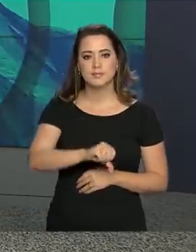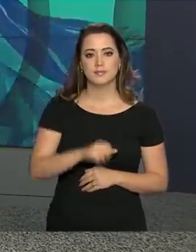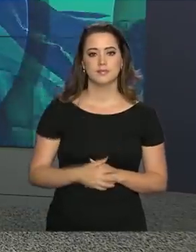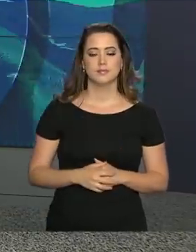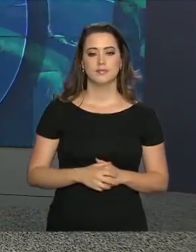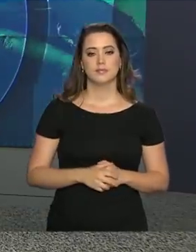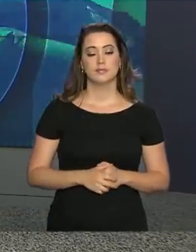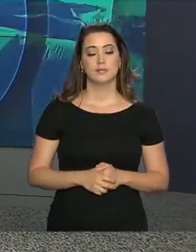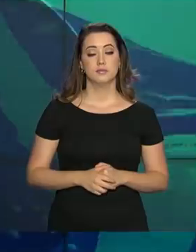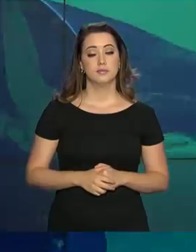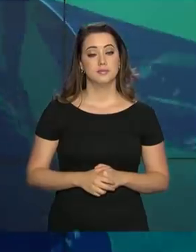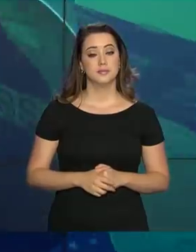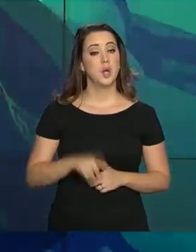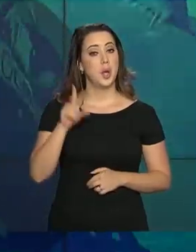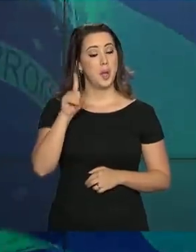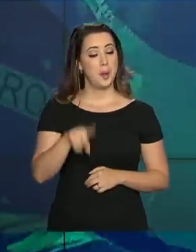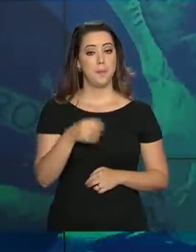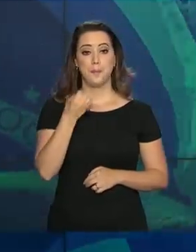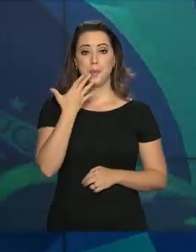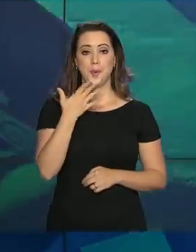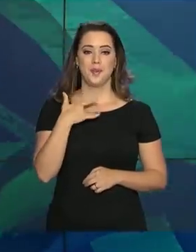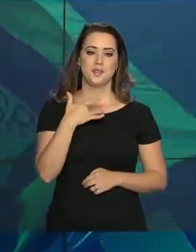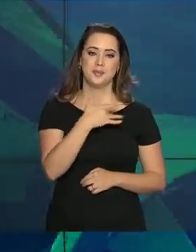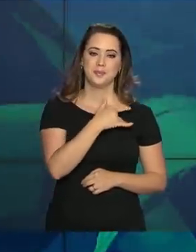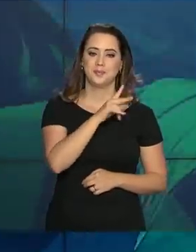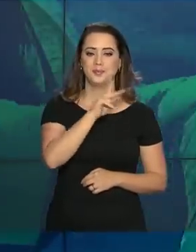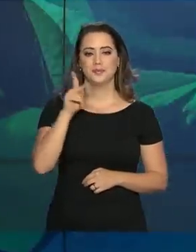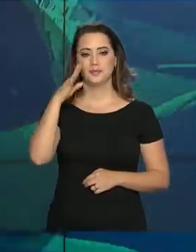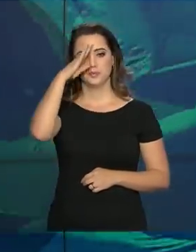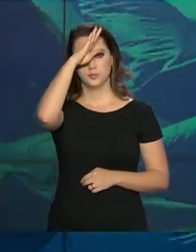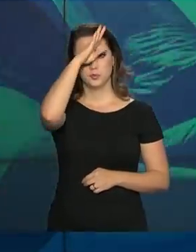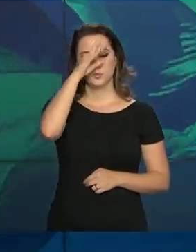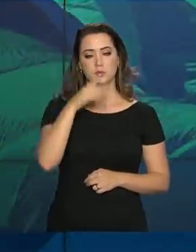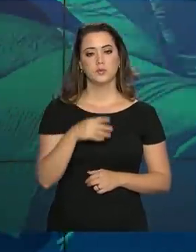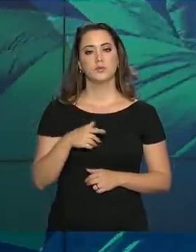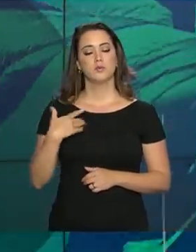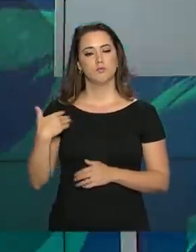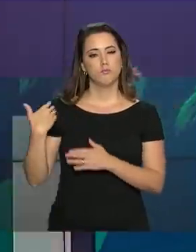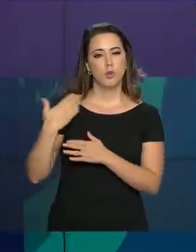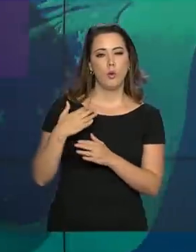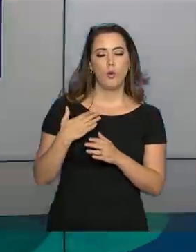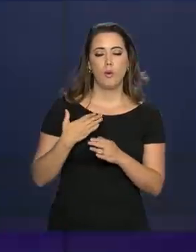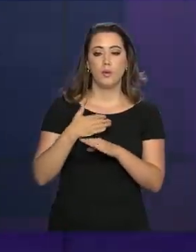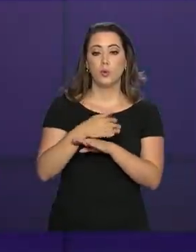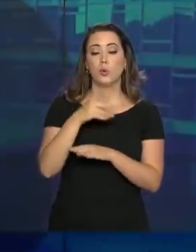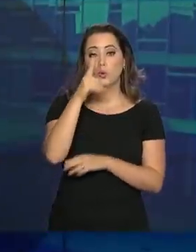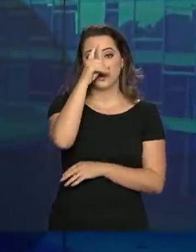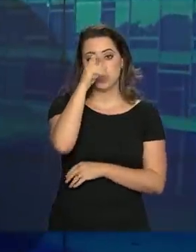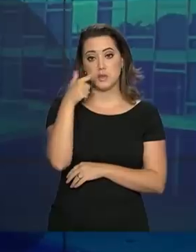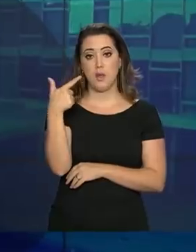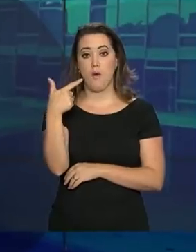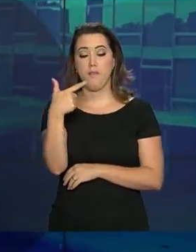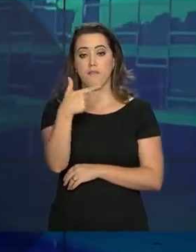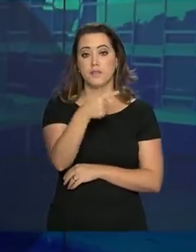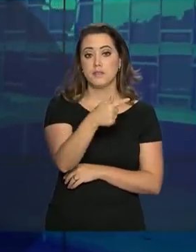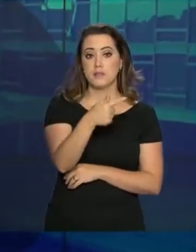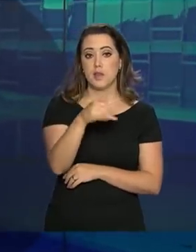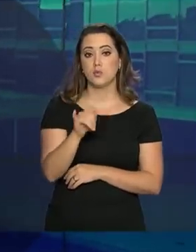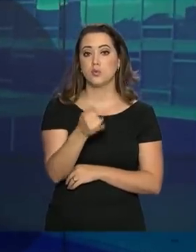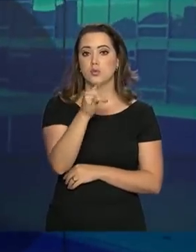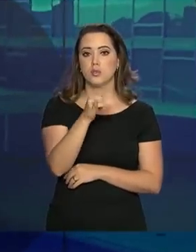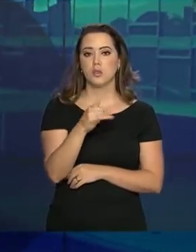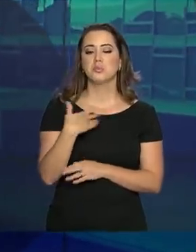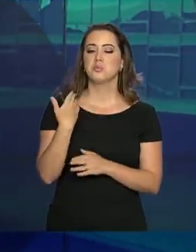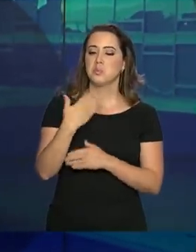2019. É bom o estado de saúde do presidente Jair Bolsonaro. Internado desde 27 de janeiro, o presidente